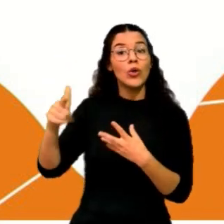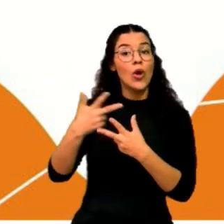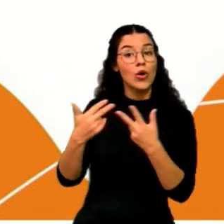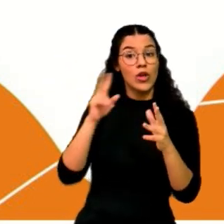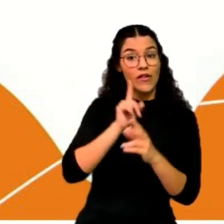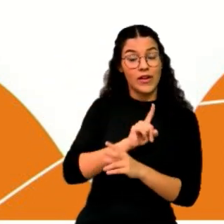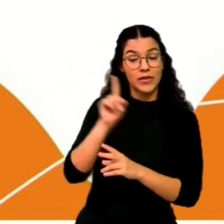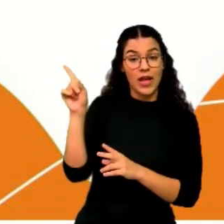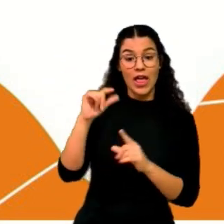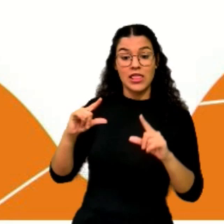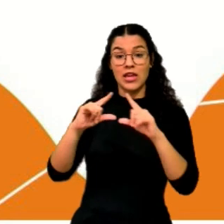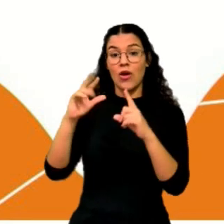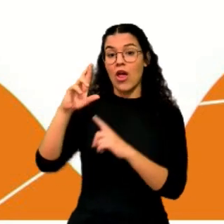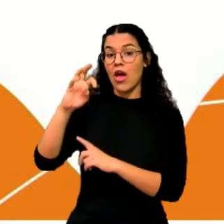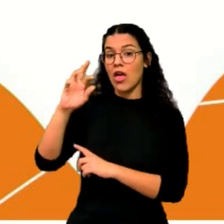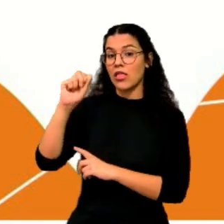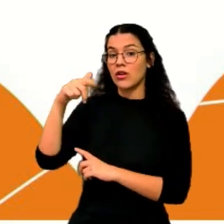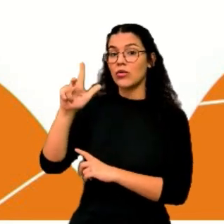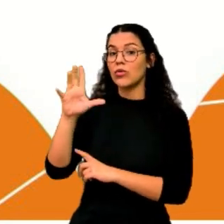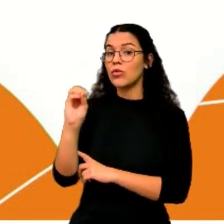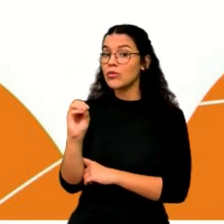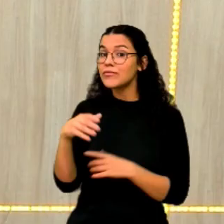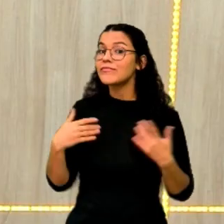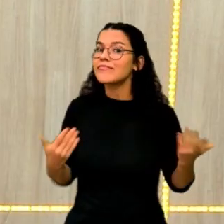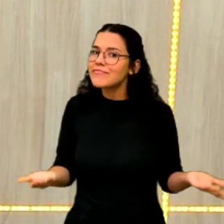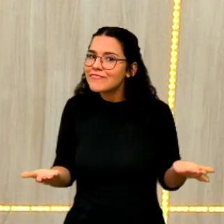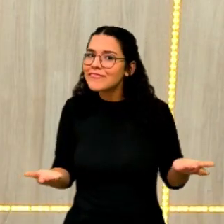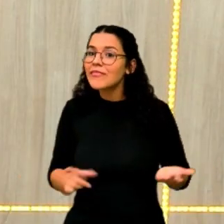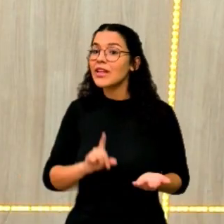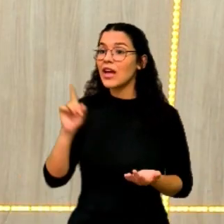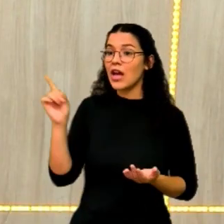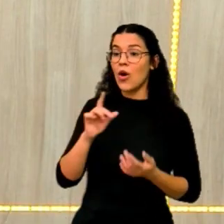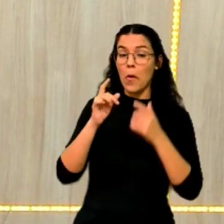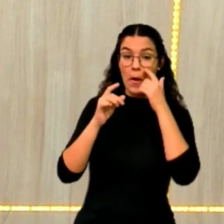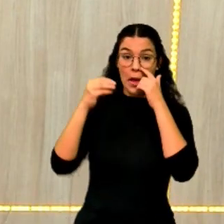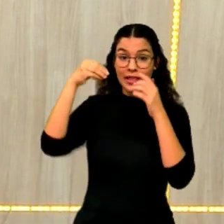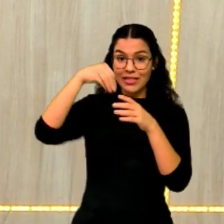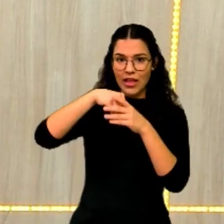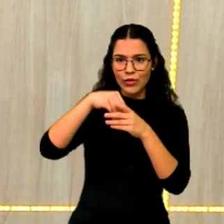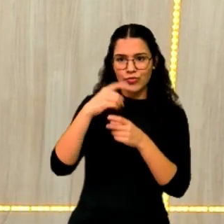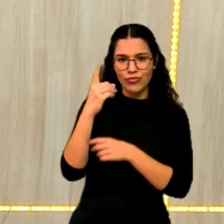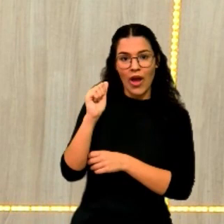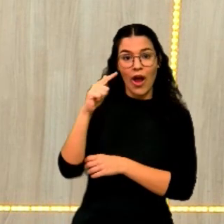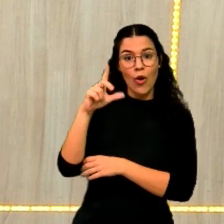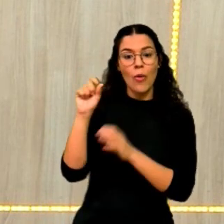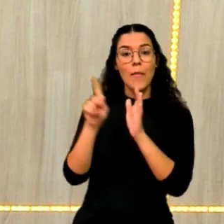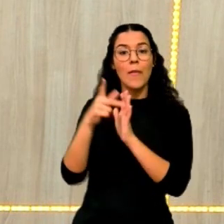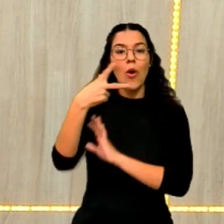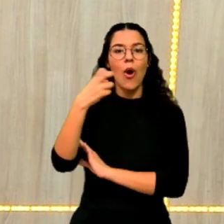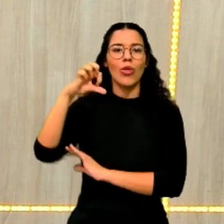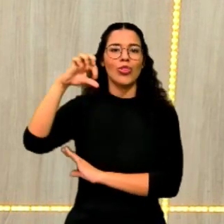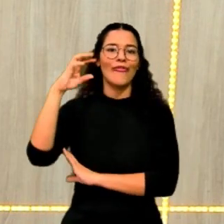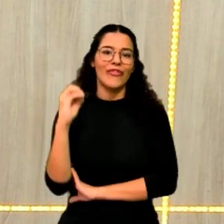que é um triângulo retângulo. Ou seja, um dos ângulos internos dele mede 90 graus.